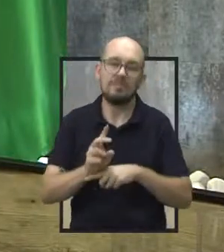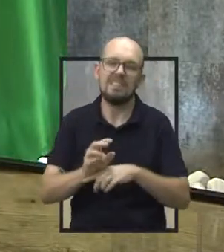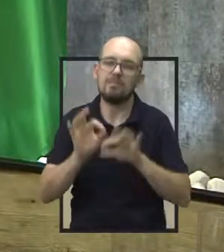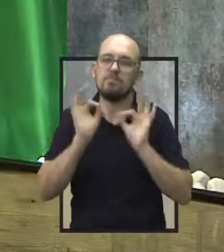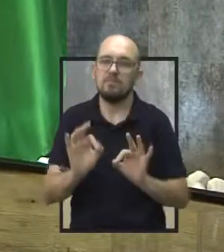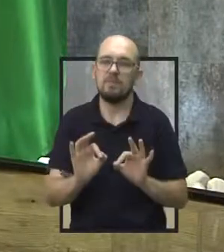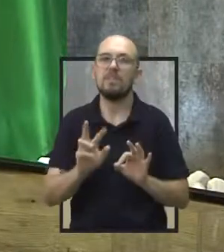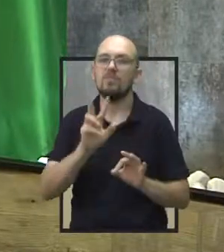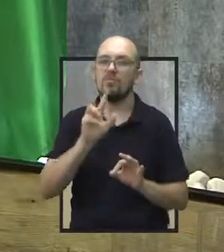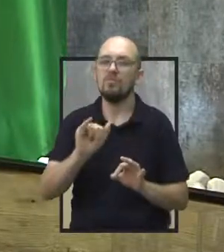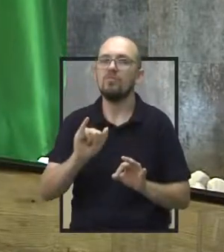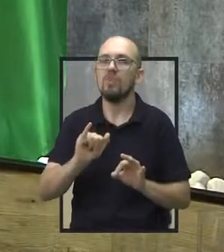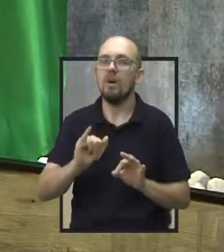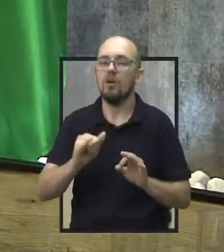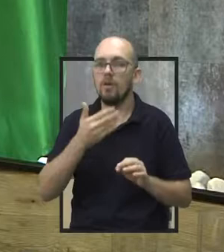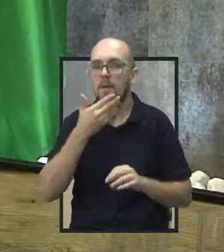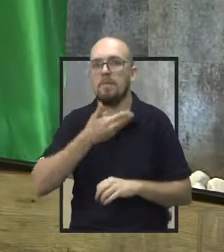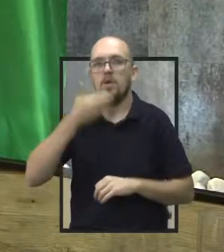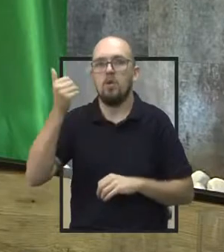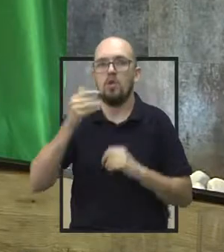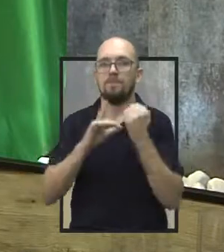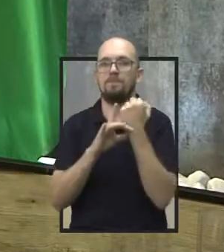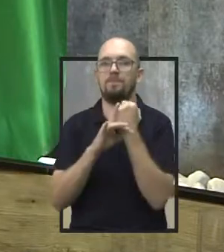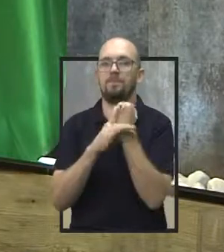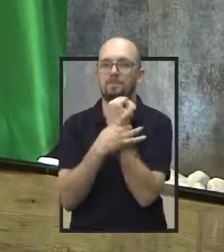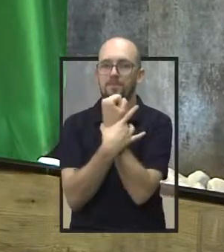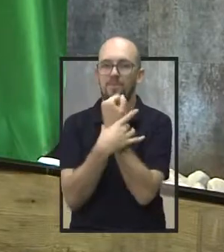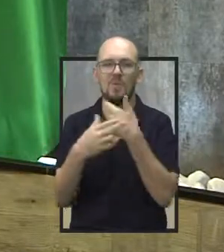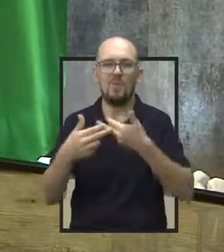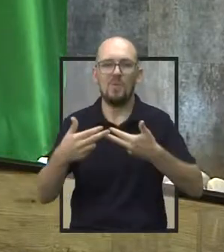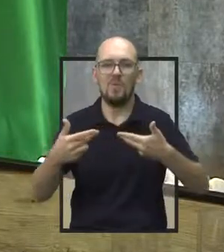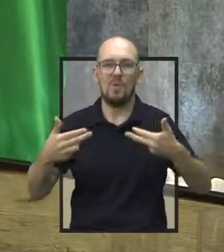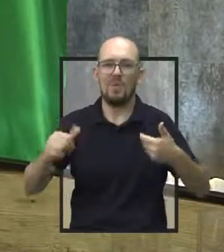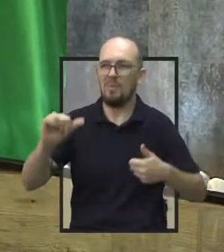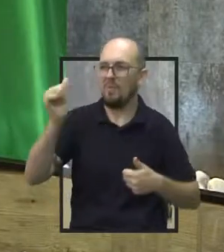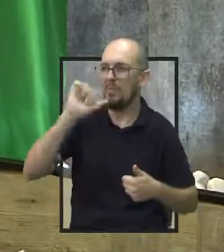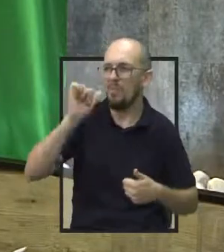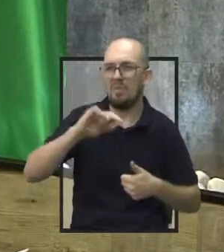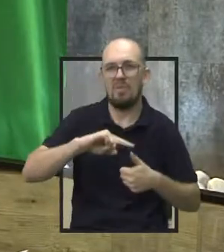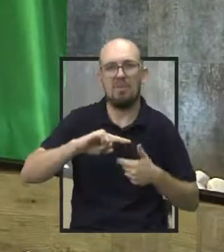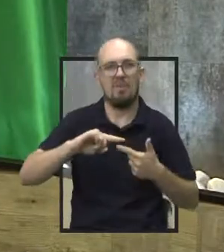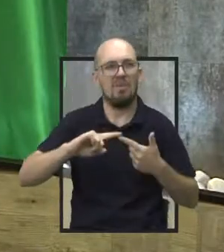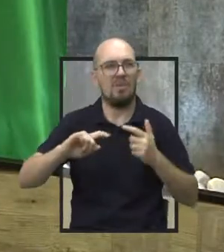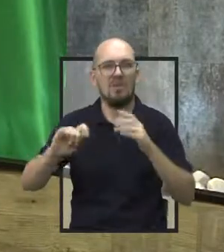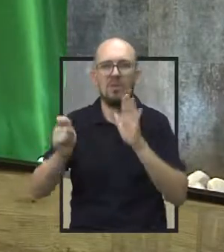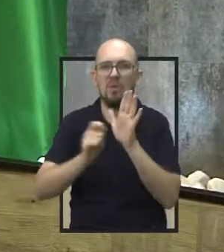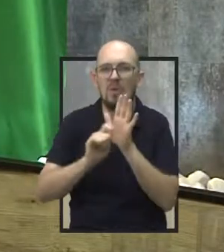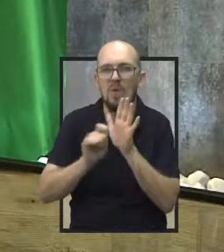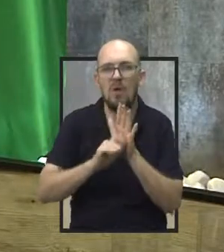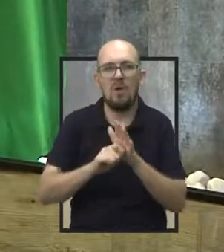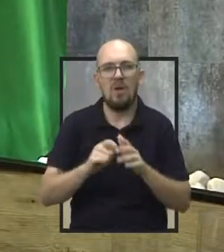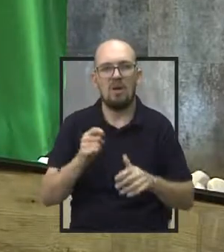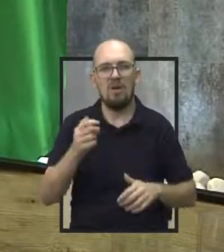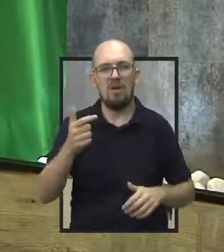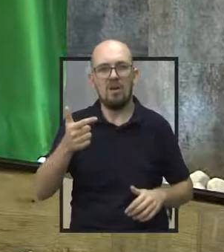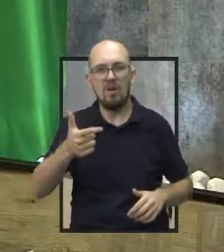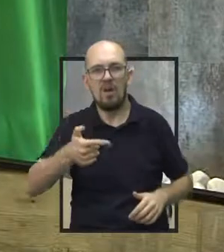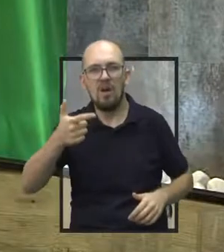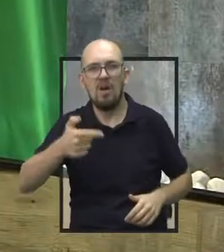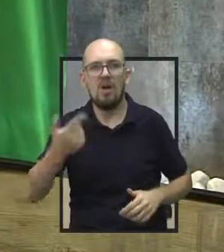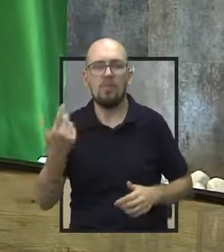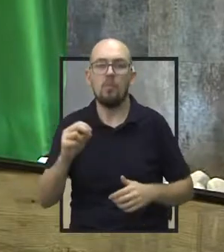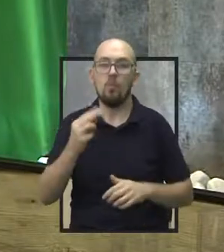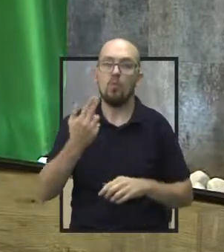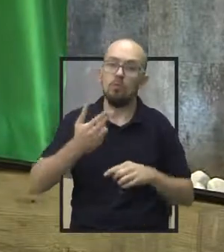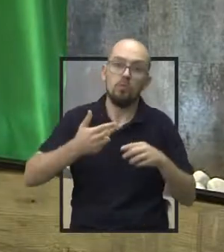inibir a entrada de, de, de, esse tipo de coisa, vamos dizer, a bebida, a droga, enfim, outras questões, a arma, por exemplo, a arma